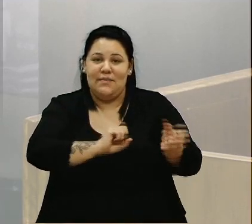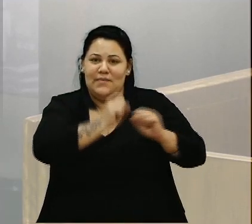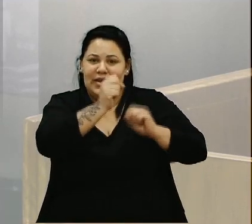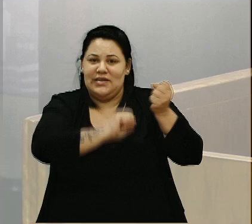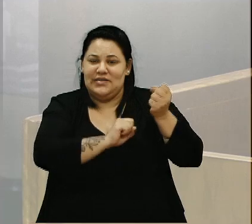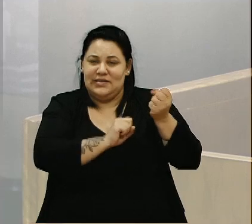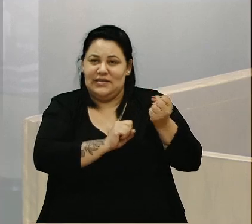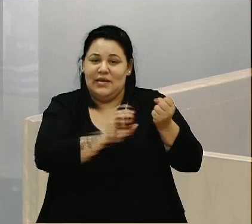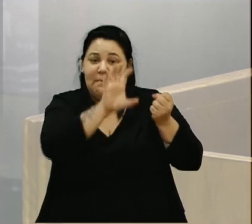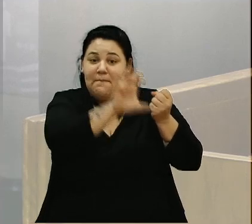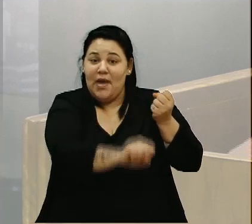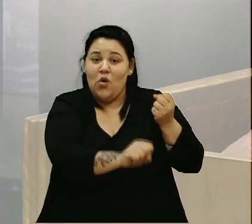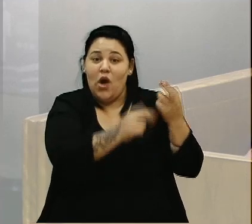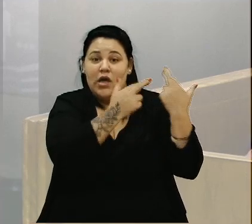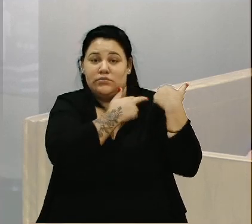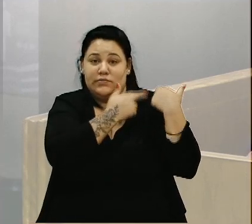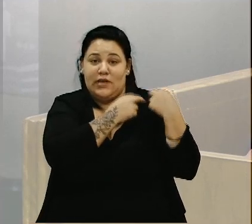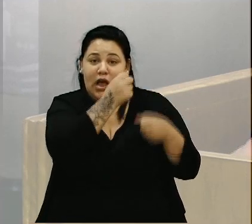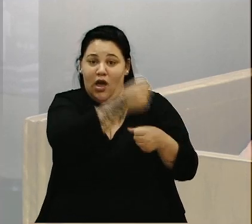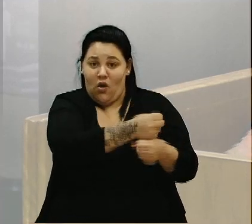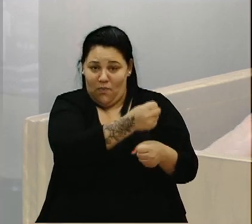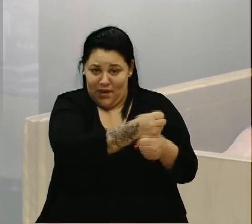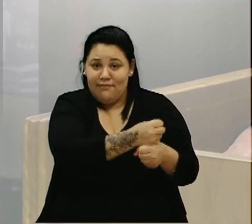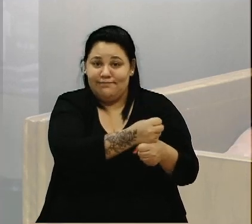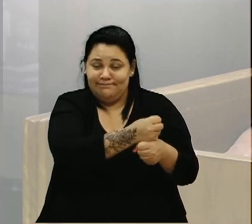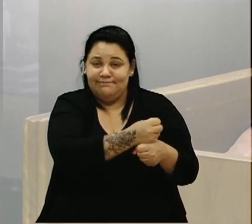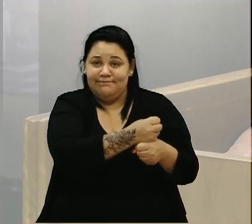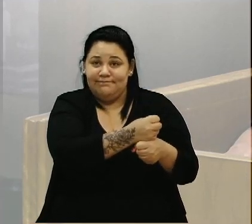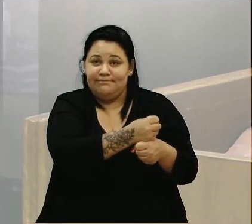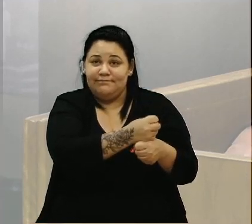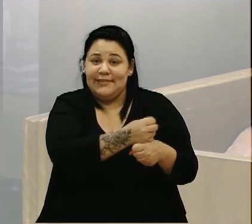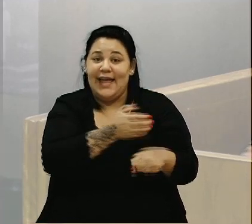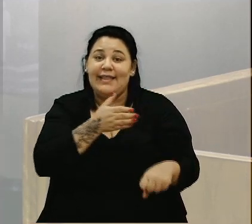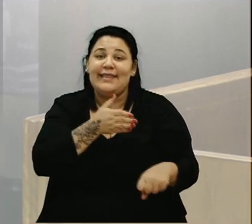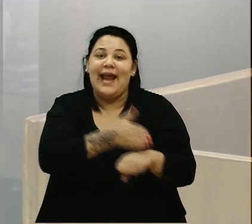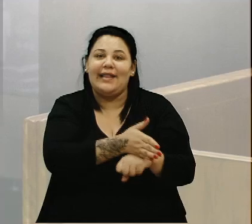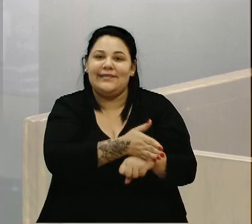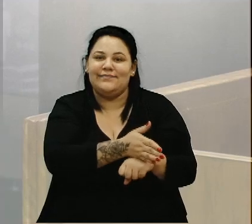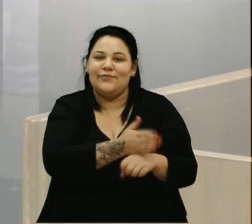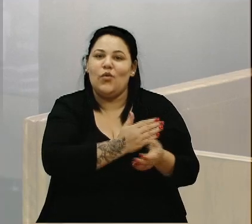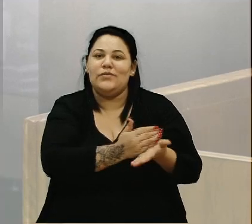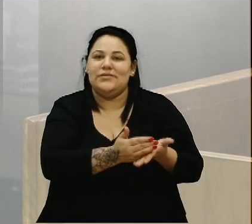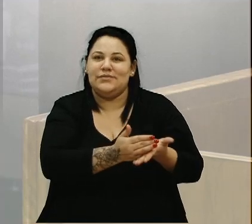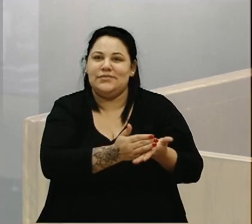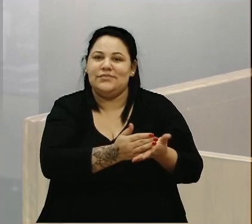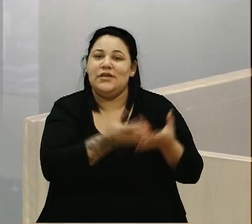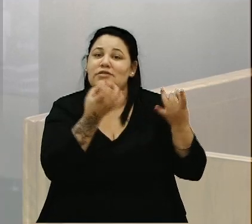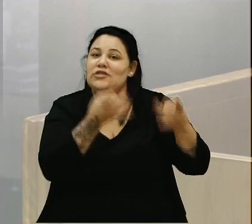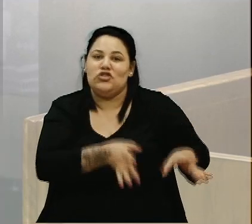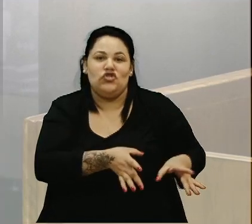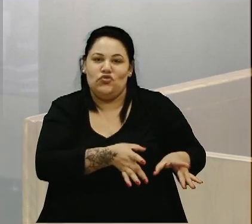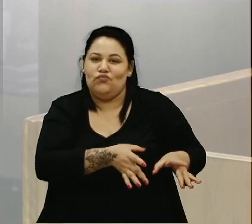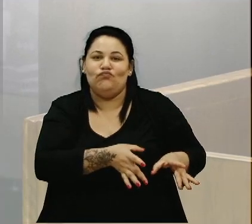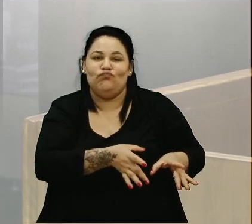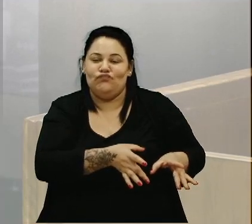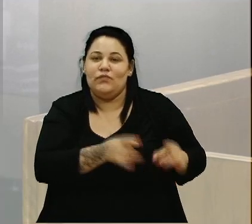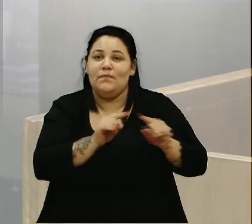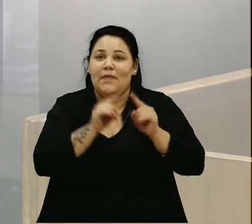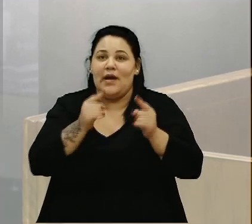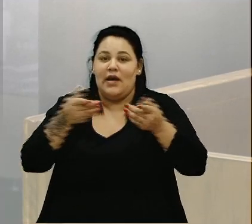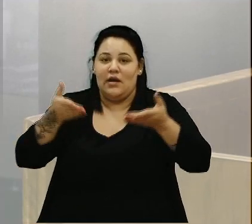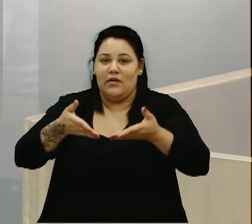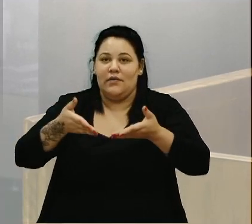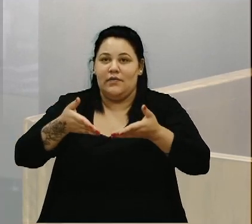assumido a responsabilidade de fazer a obra da entrada. Ela pegou e desistiu. Teve desistência, mas a gente